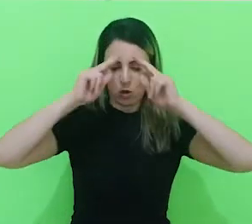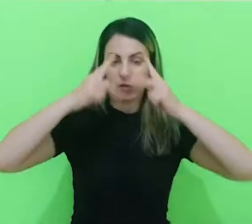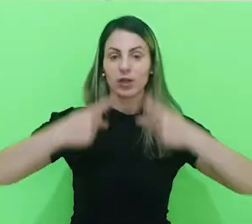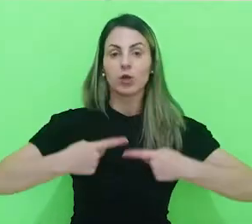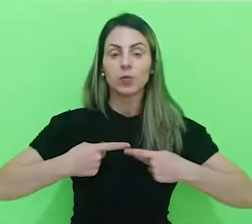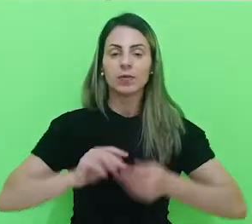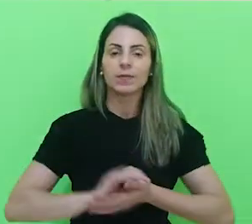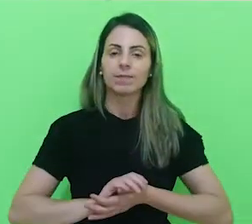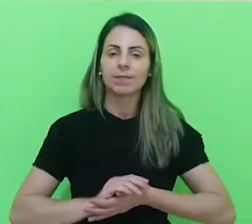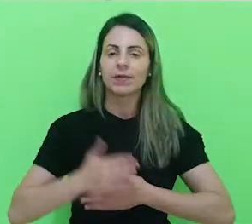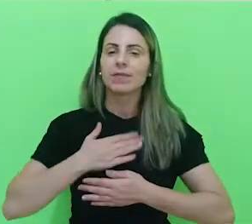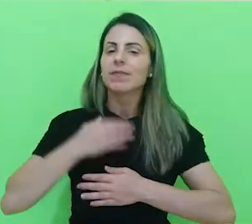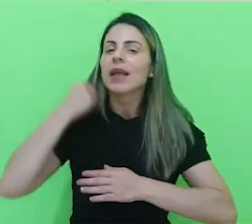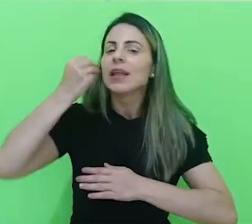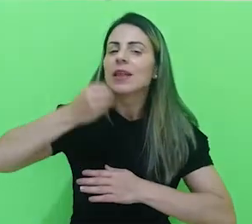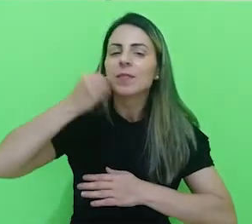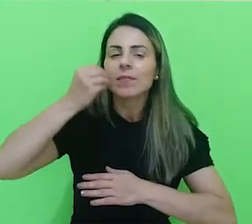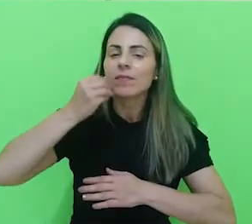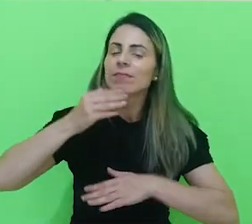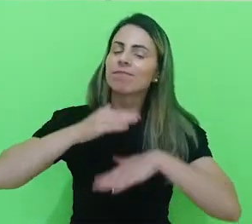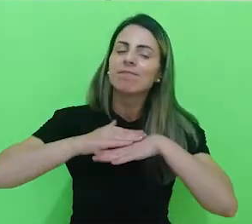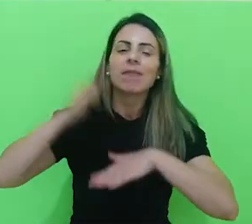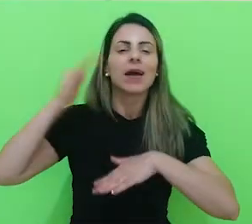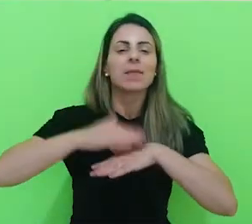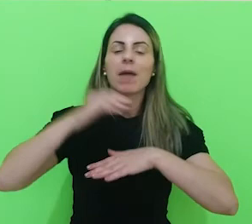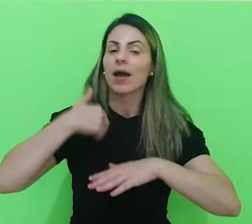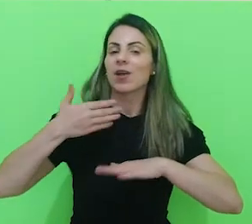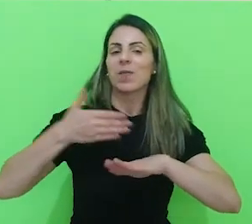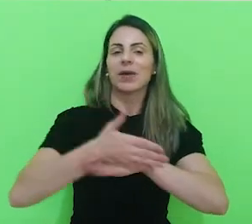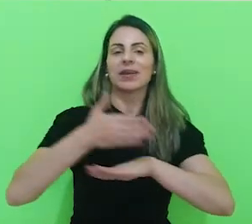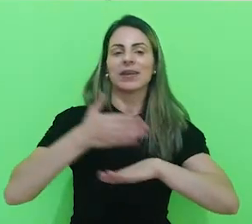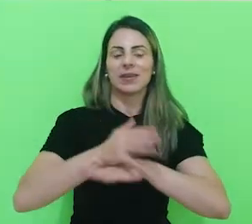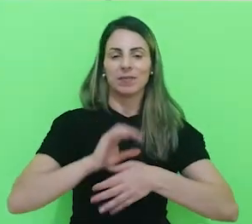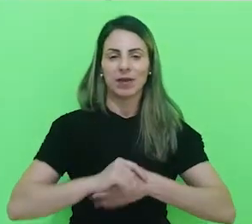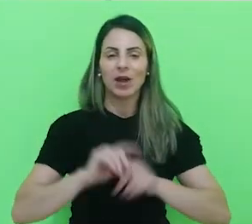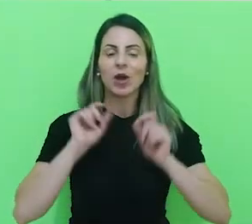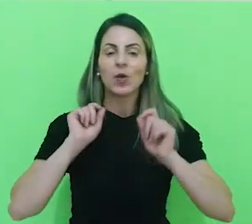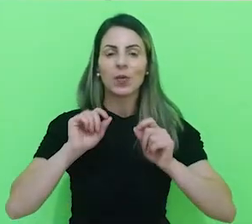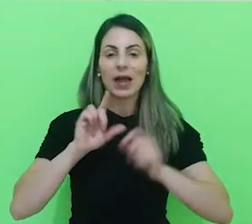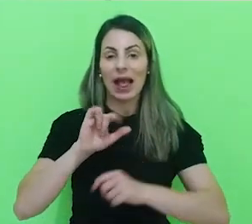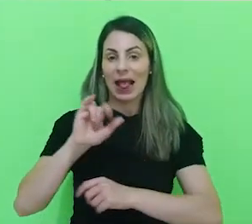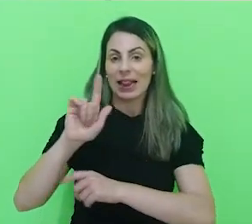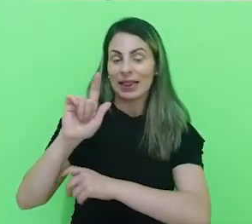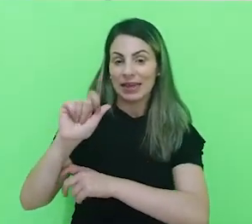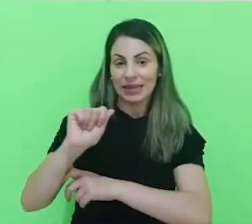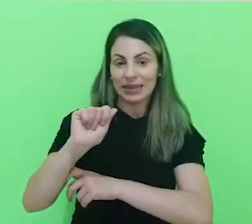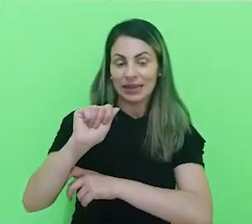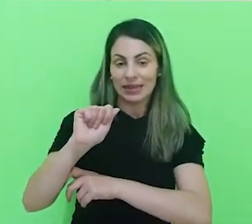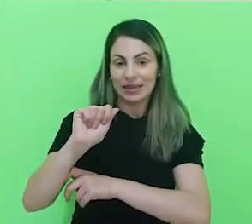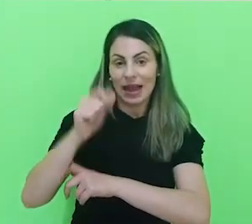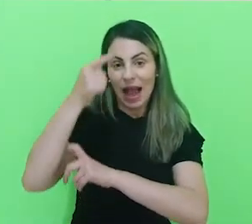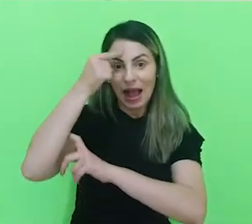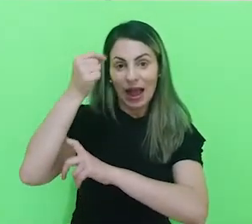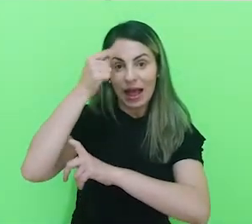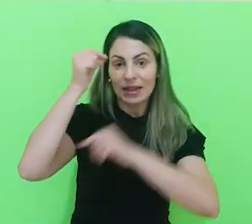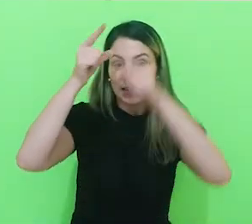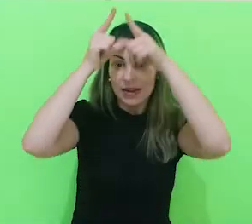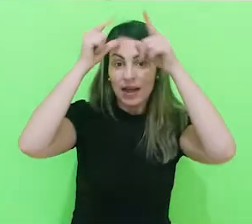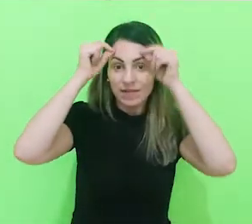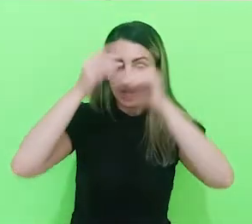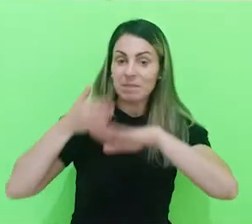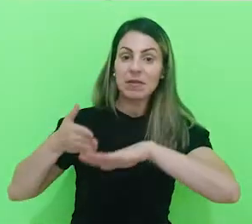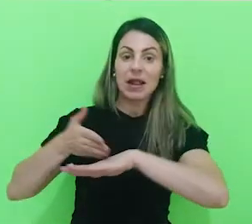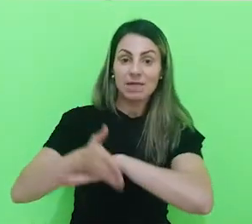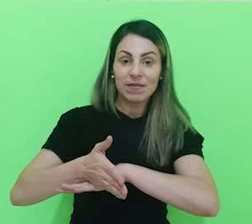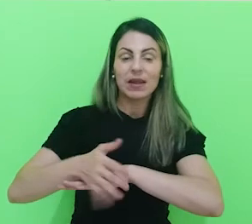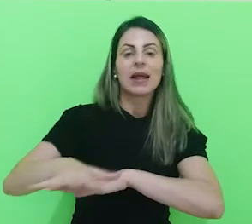Uma das experiências mais gratificantes que participei foi a Liga Acadêmica de Enfermagem. Nós atuamos no